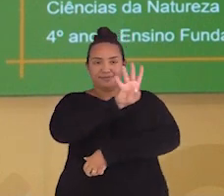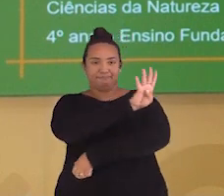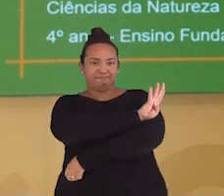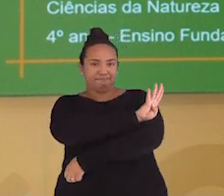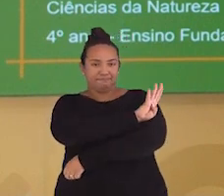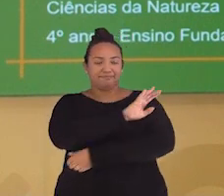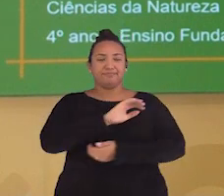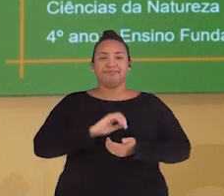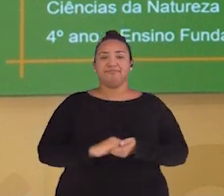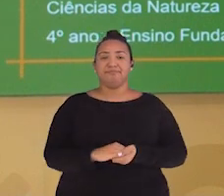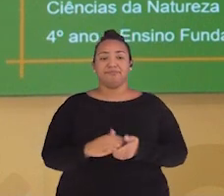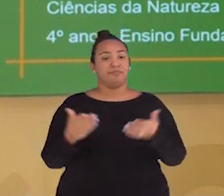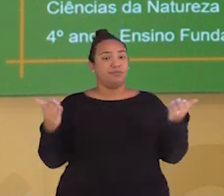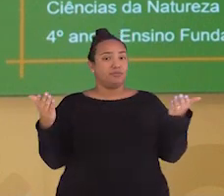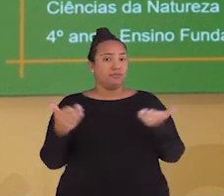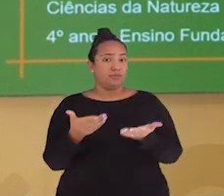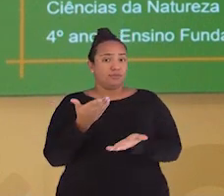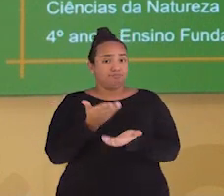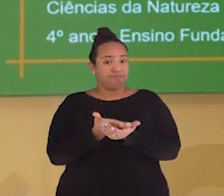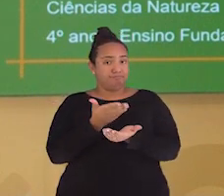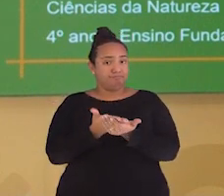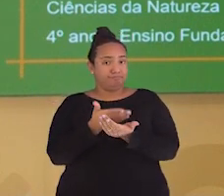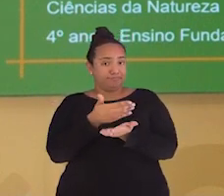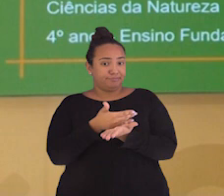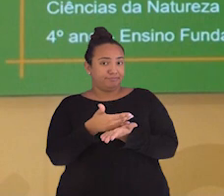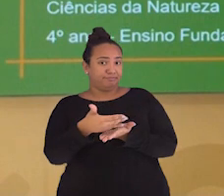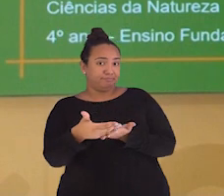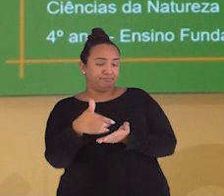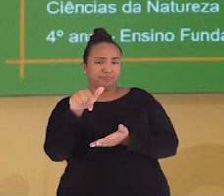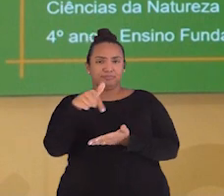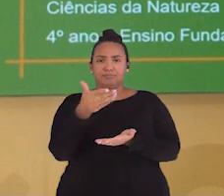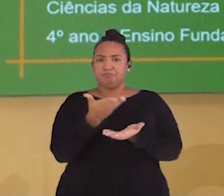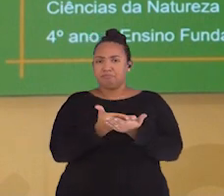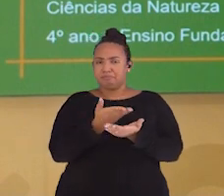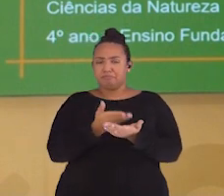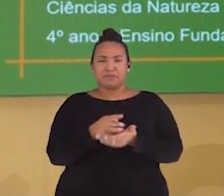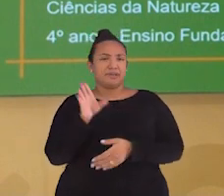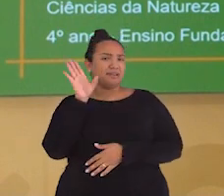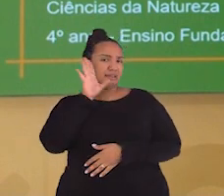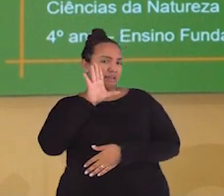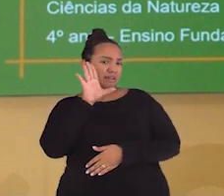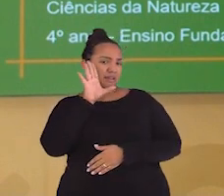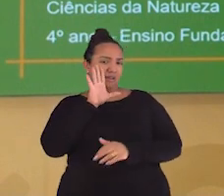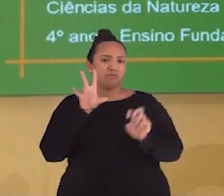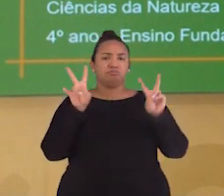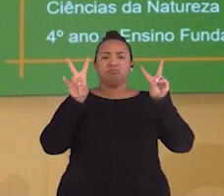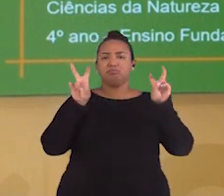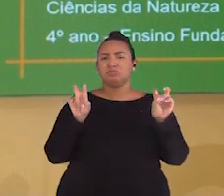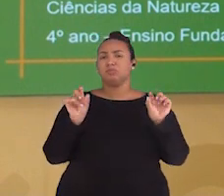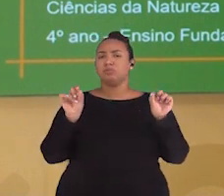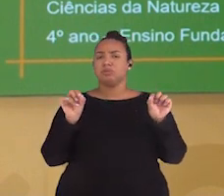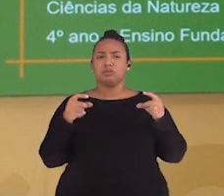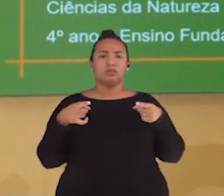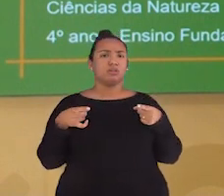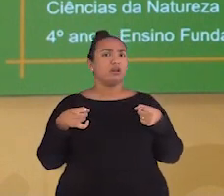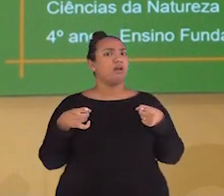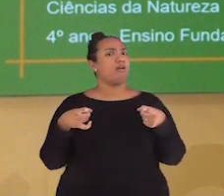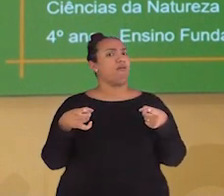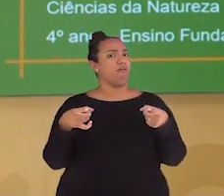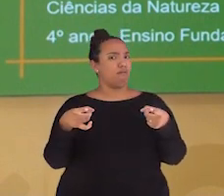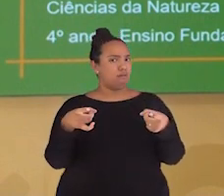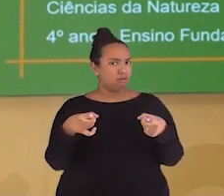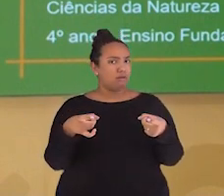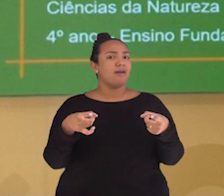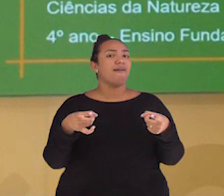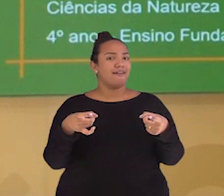anos iniciais e estamos aqui para mais uma aula. Uma aula bem bacana que fala sobre uma batalha, uma